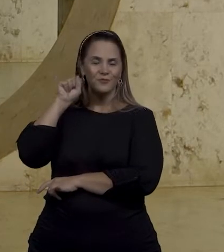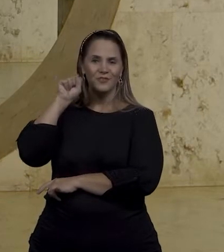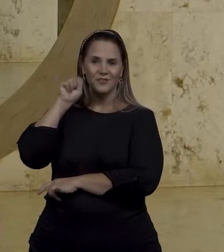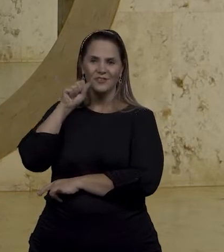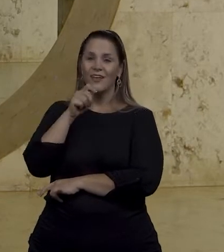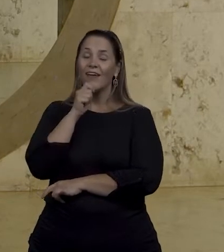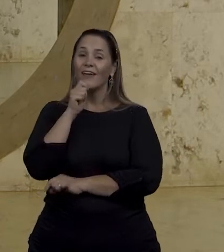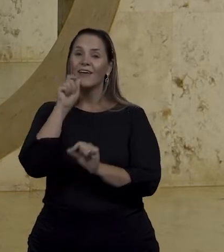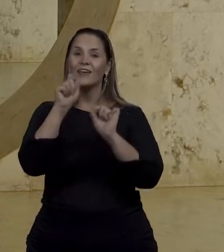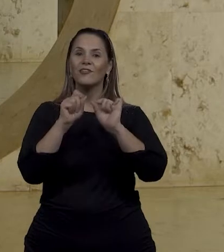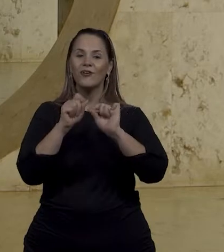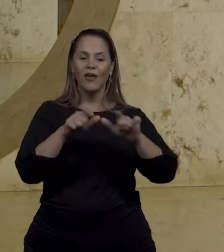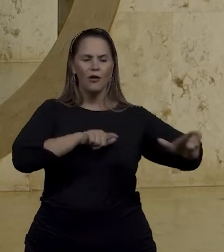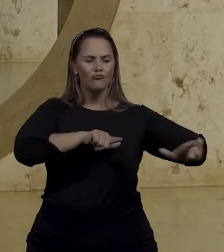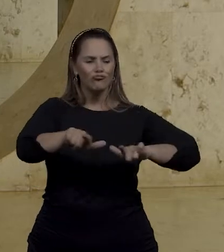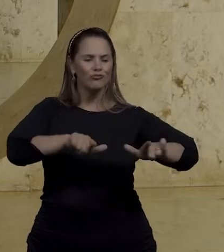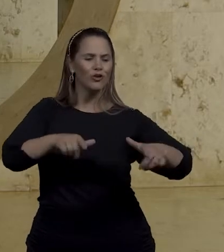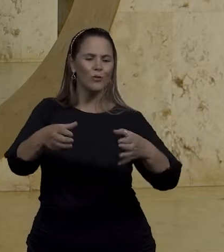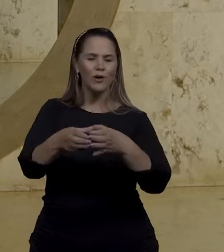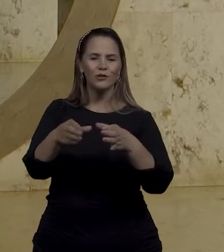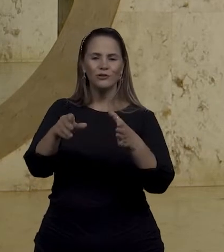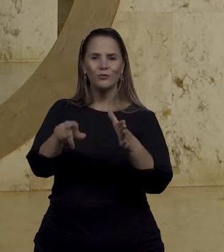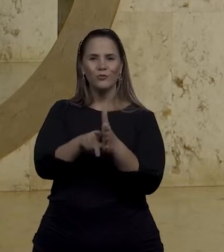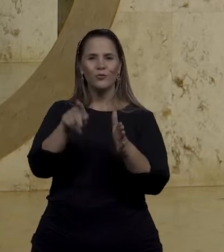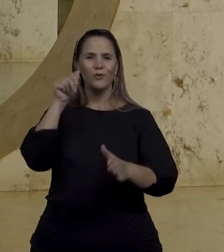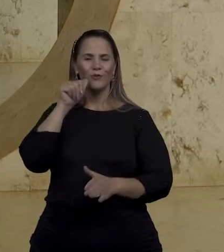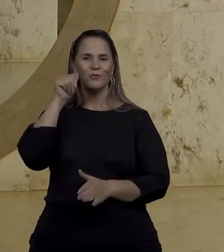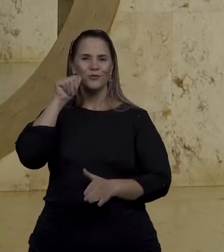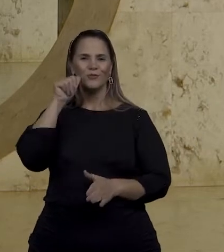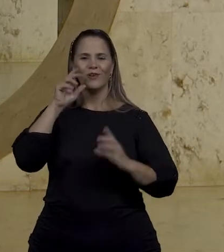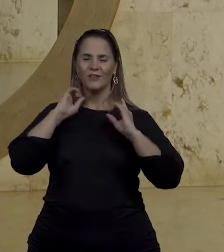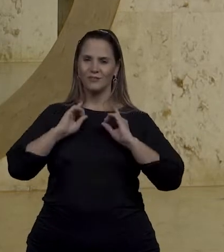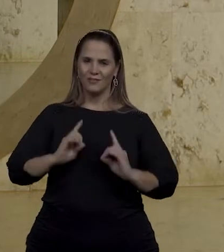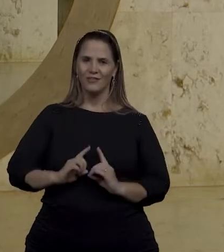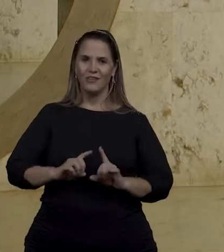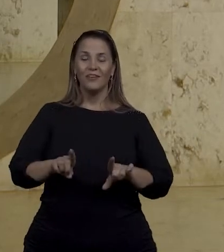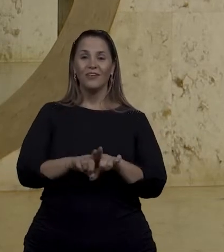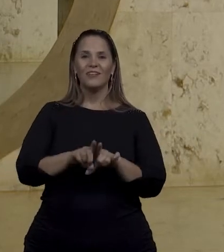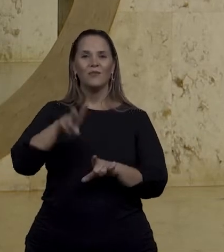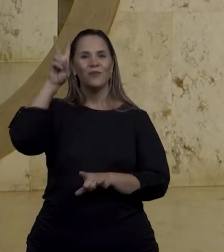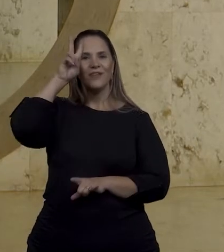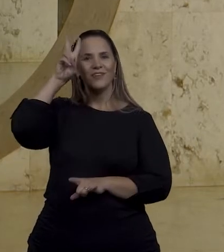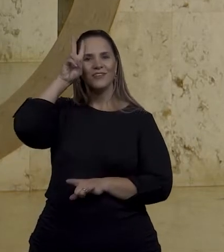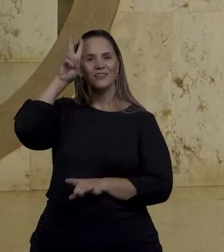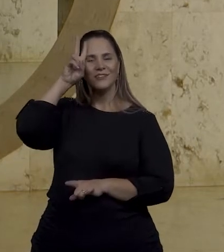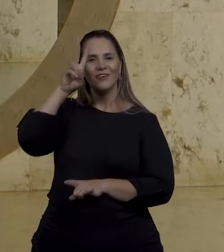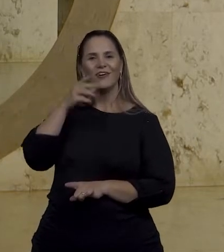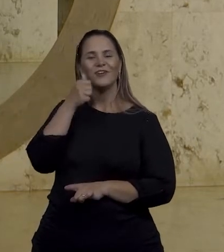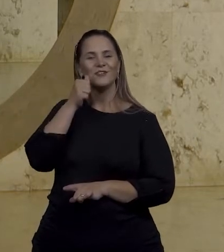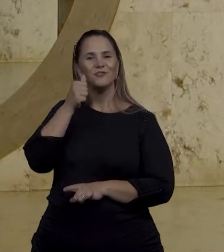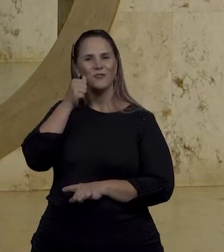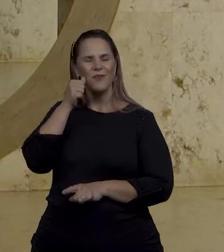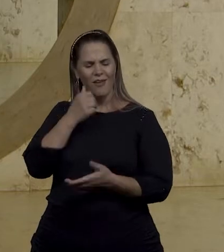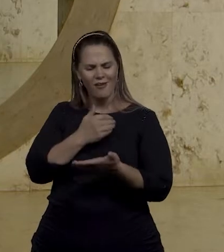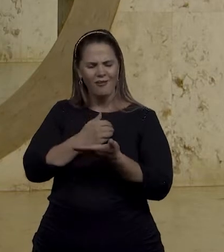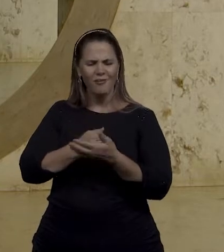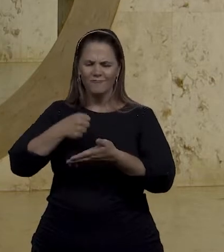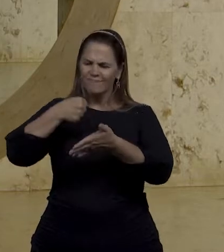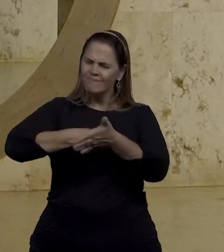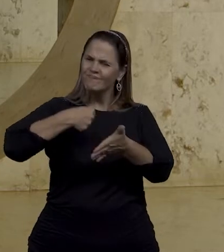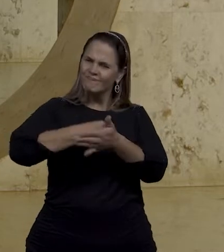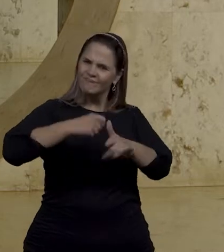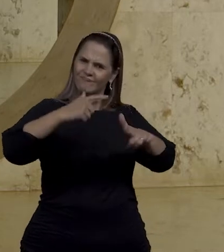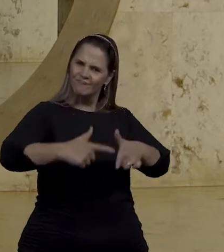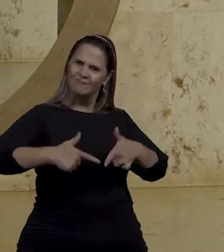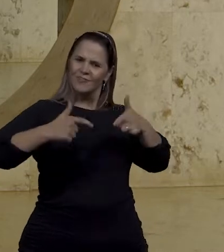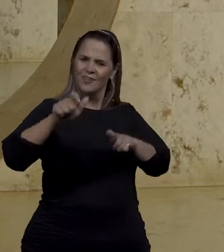E ainda, o trabalho do coletivo de mulheres com deficiência e a história de vida de Dorina Noil, pioneira na luta pela